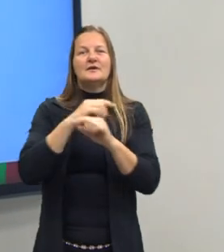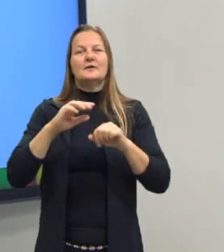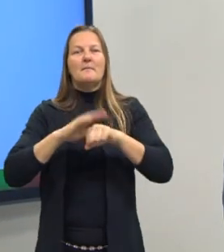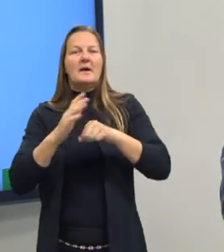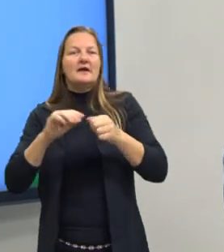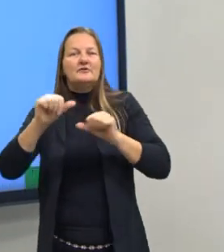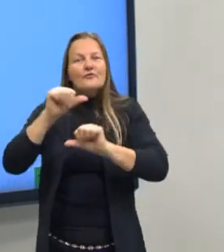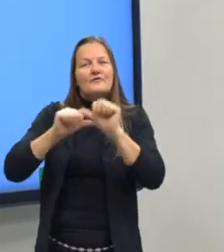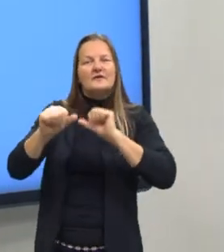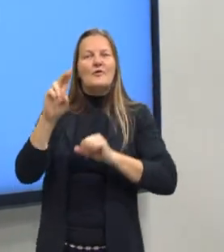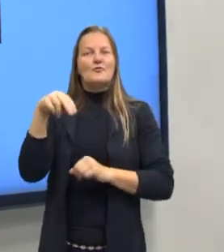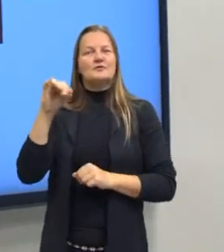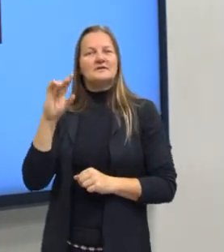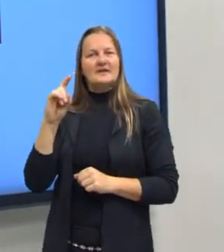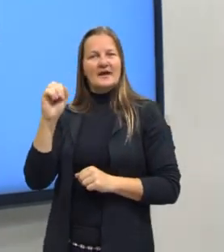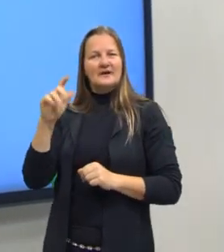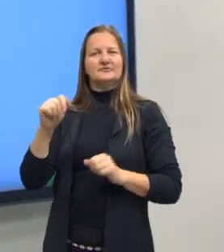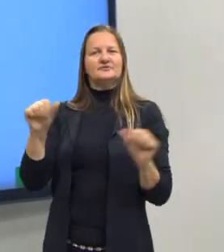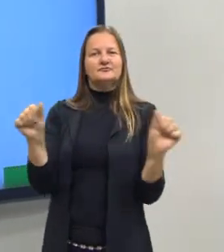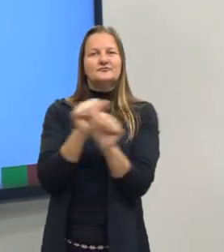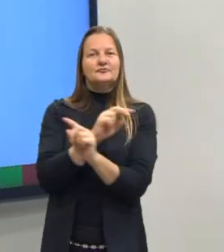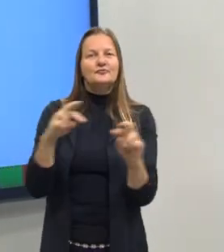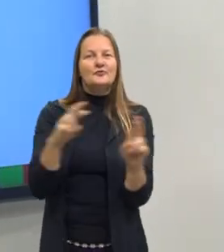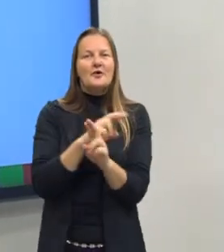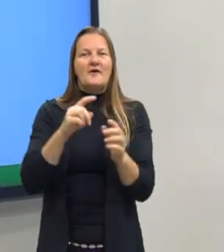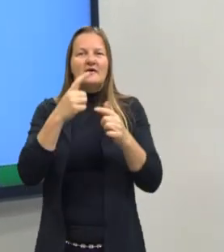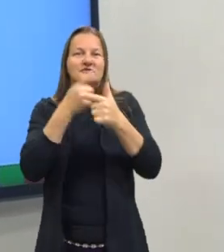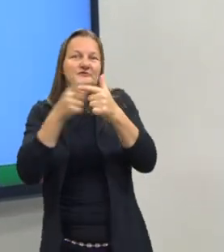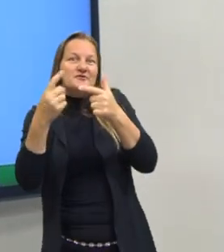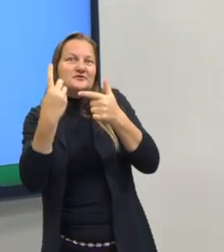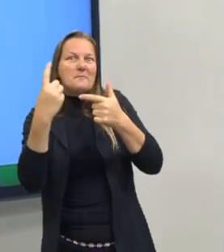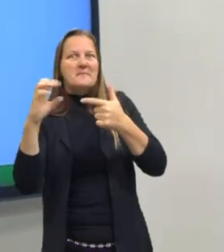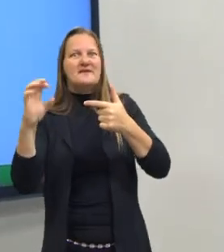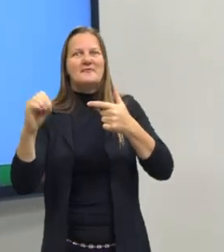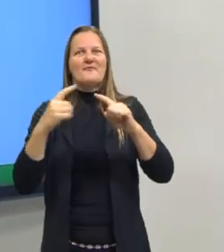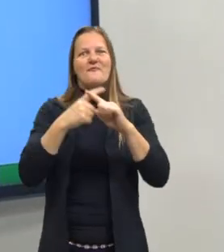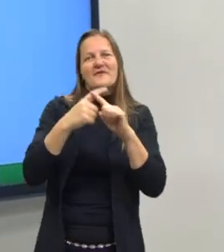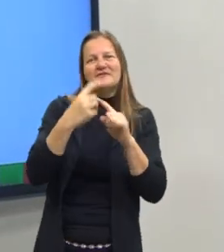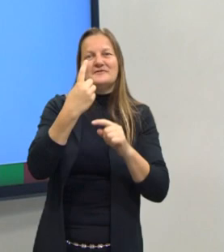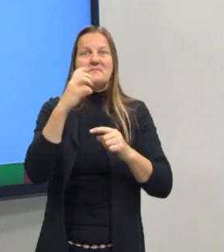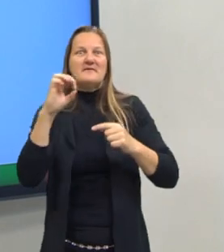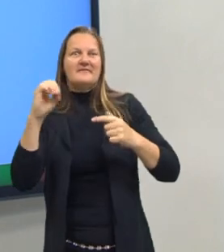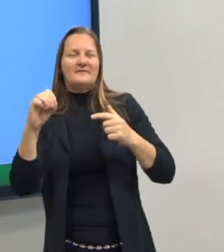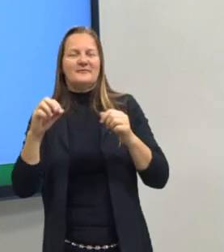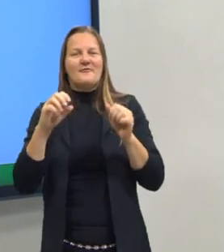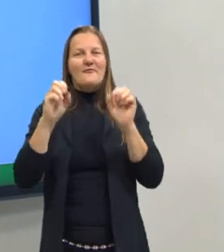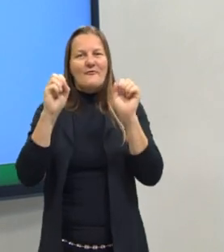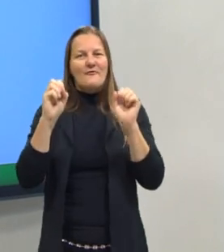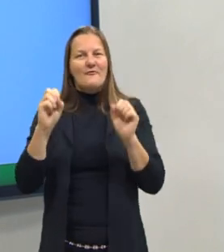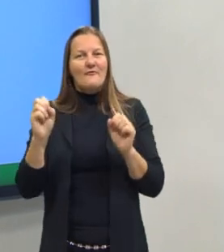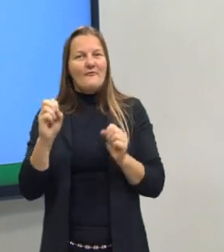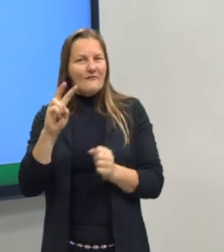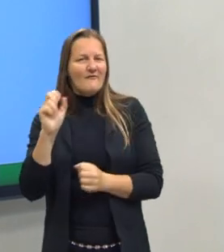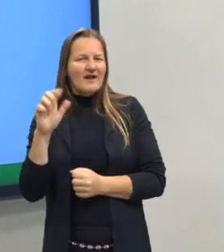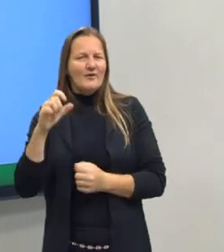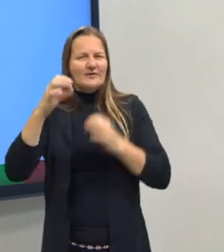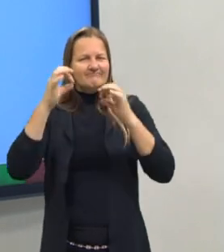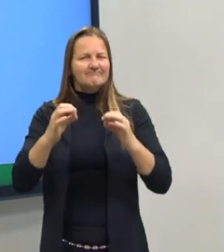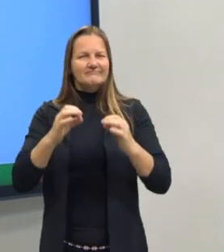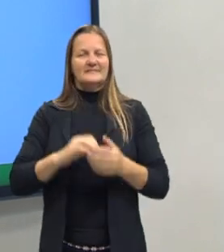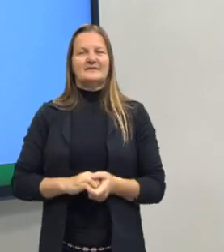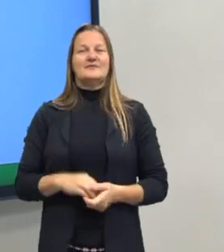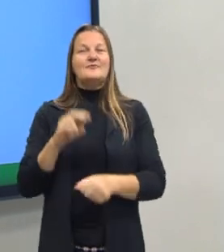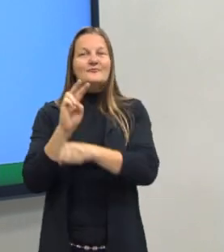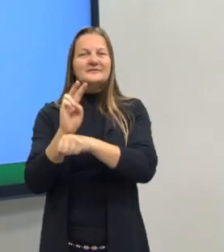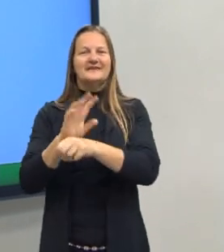de uma conversão de unidades, multiplica por mil, divide por mil, para trazer os valores nas mesmas unidades. Então,